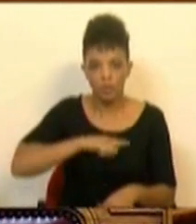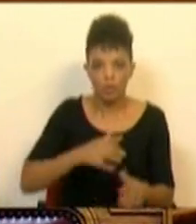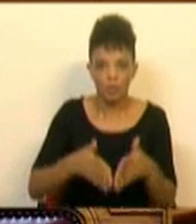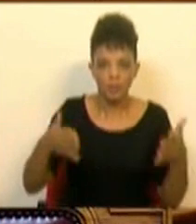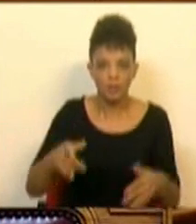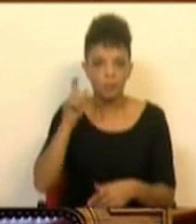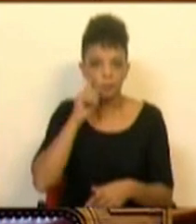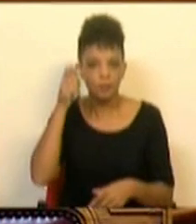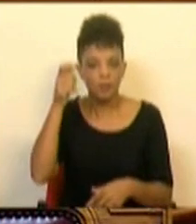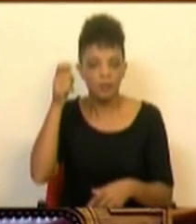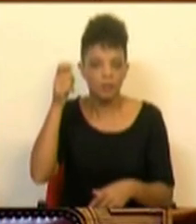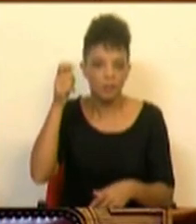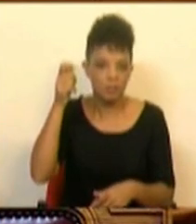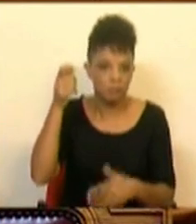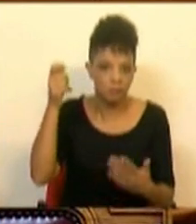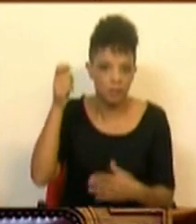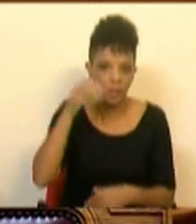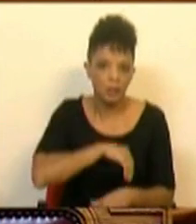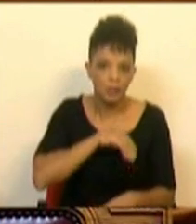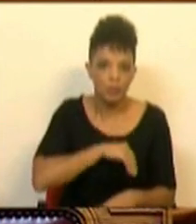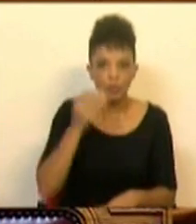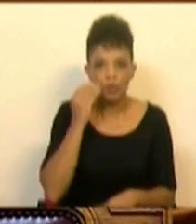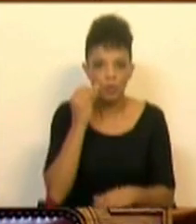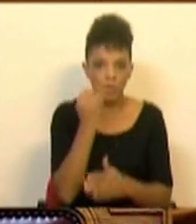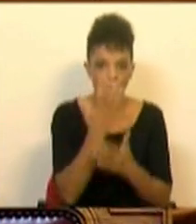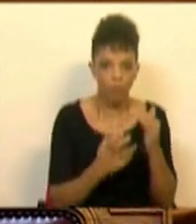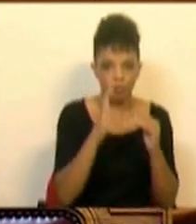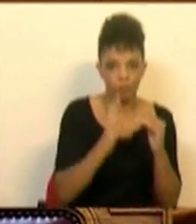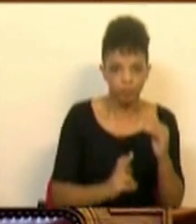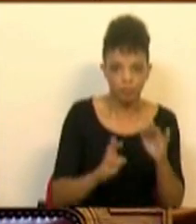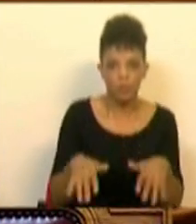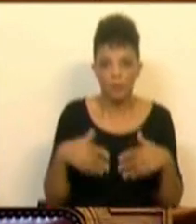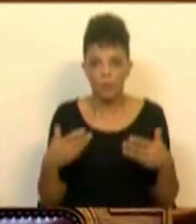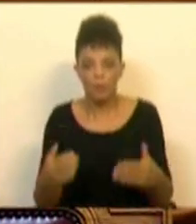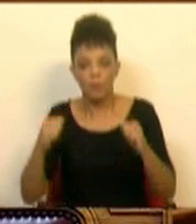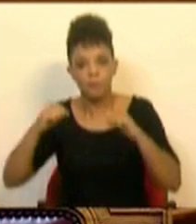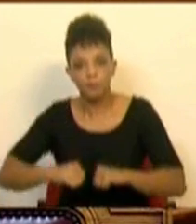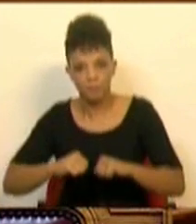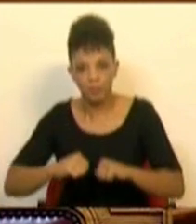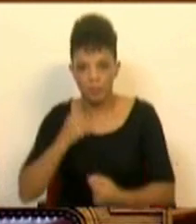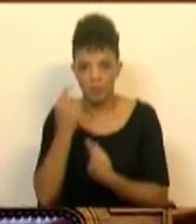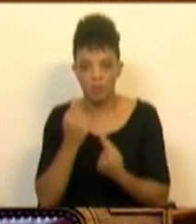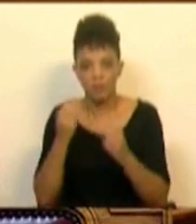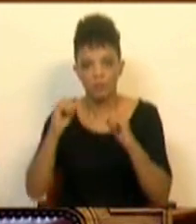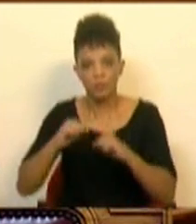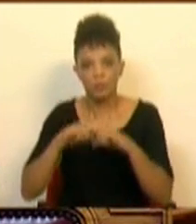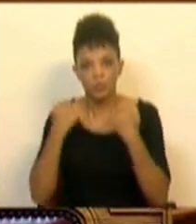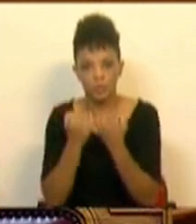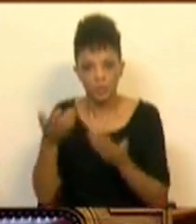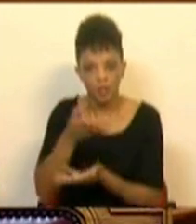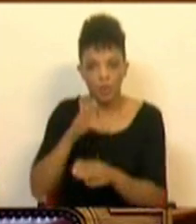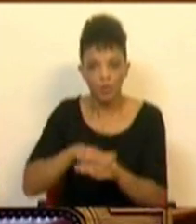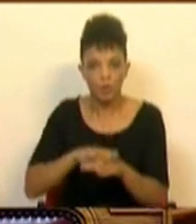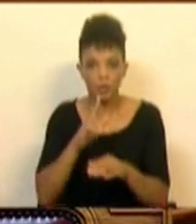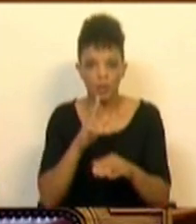proteger rendimentos, seja por via de descer os impostos ou por via de fazermos acordo em certa concentração social para